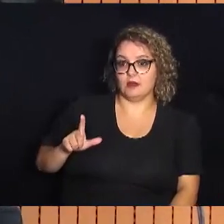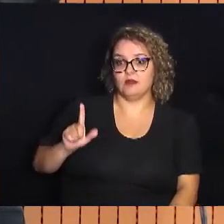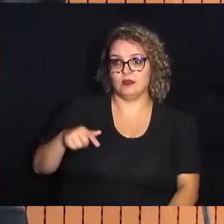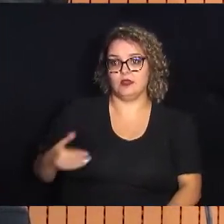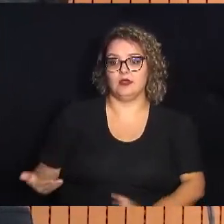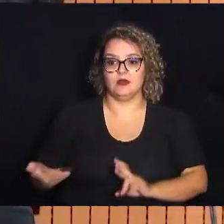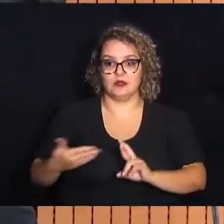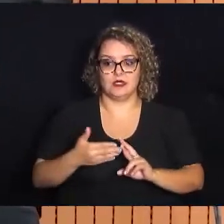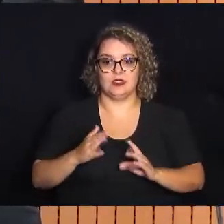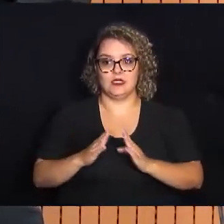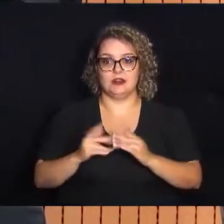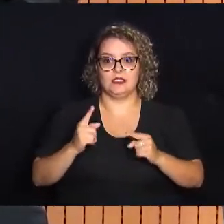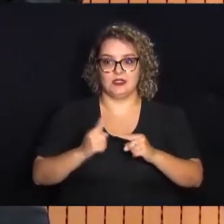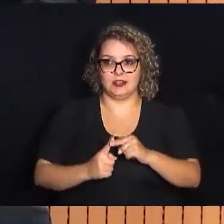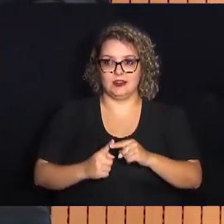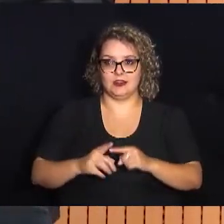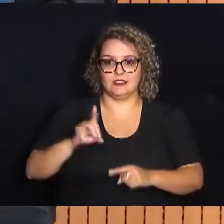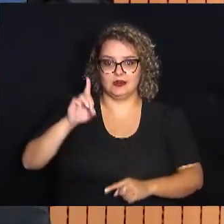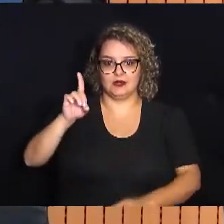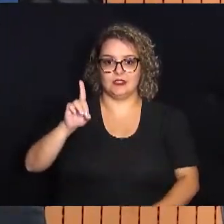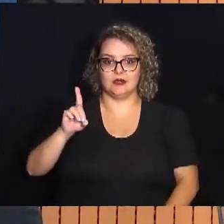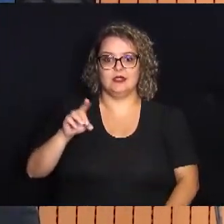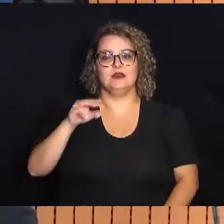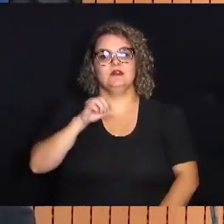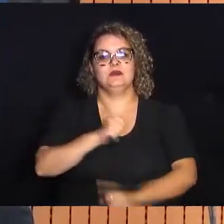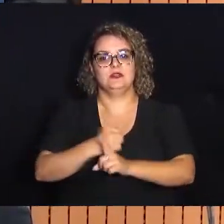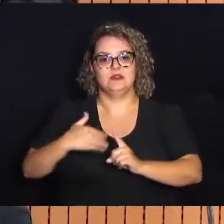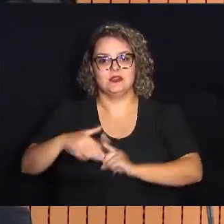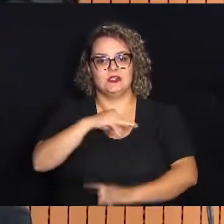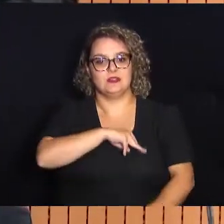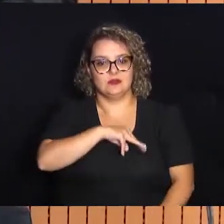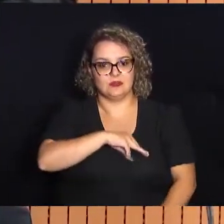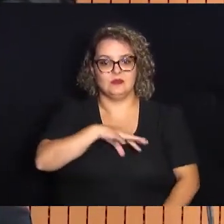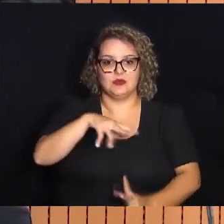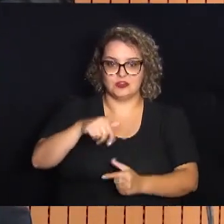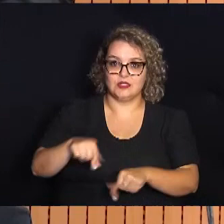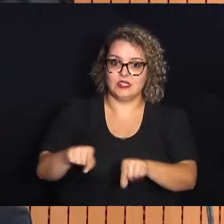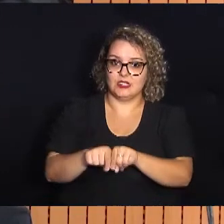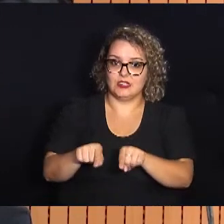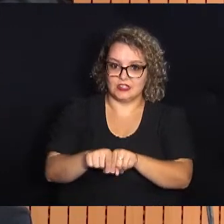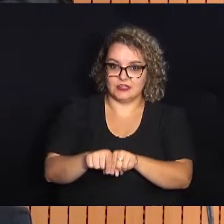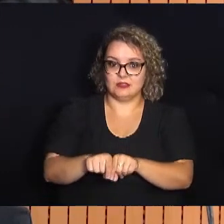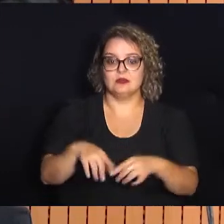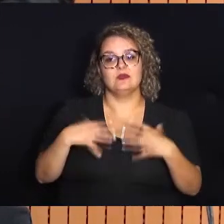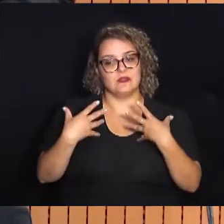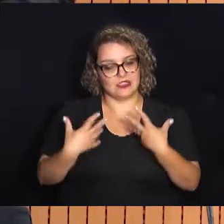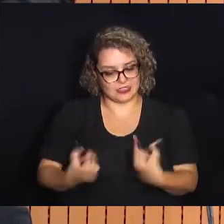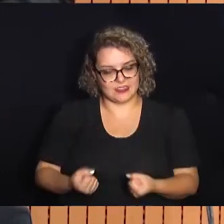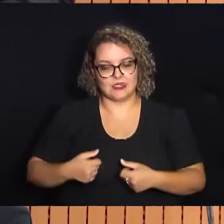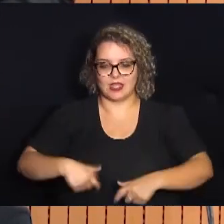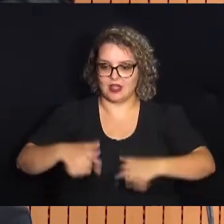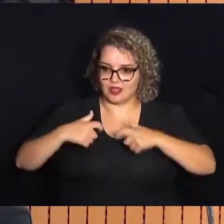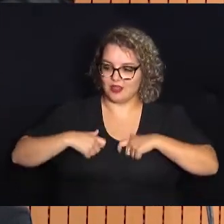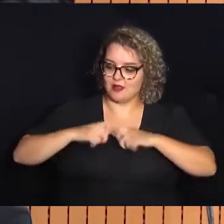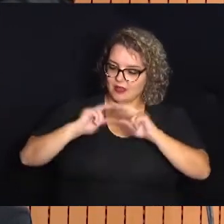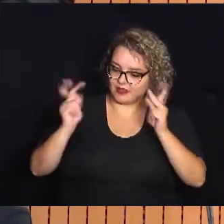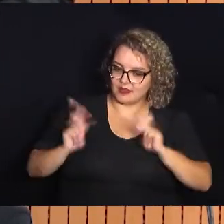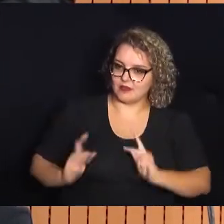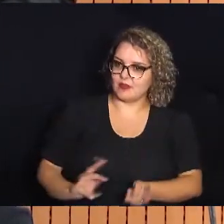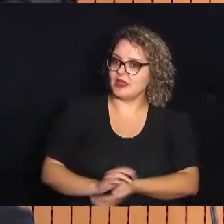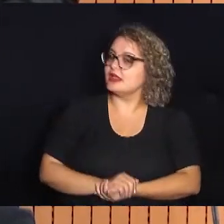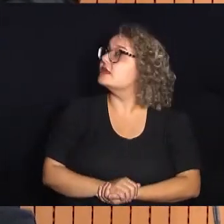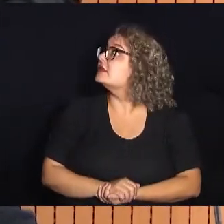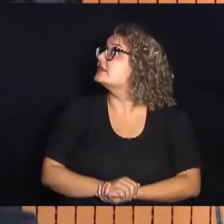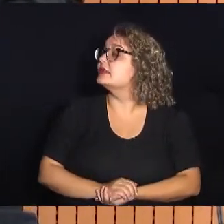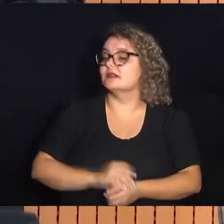foi o representante da Igreja de Deus Sociedade Missionária Mundial, que também foi agraciado com a medalha